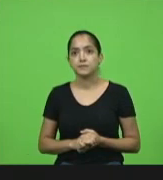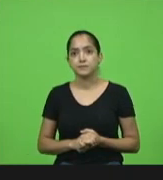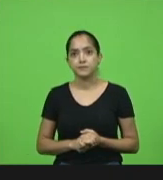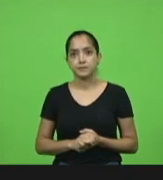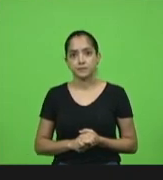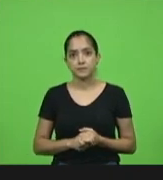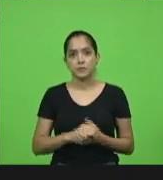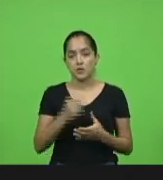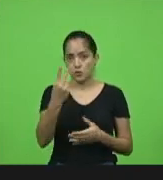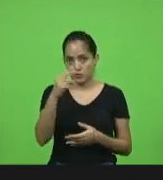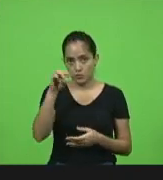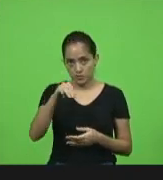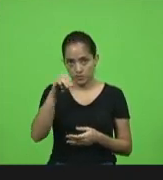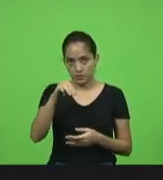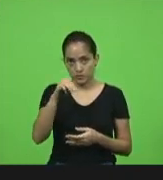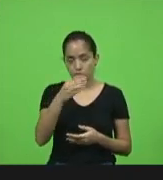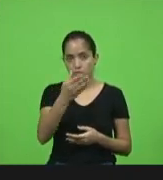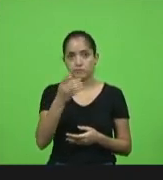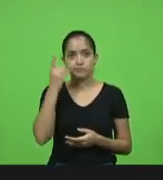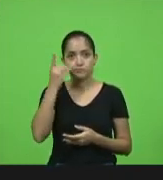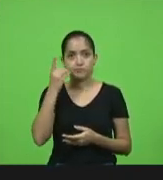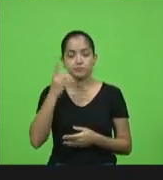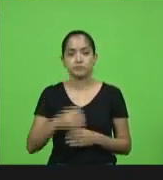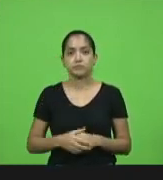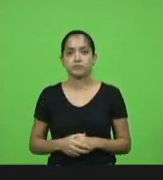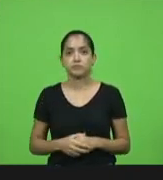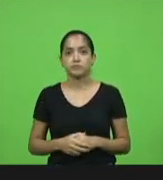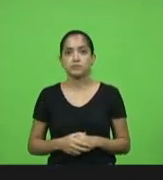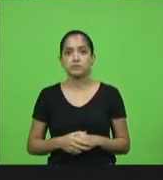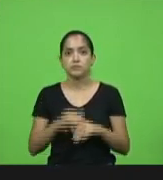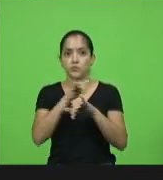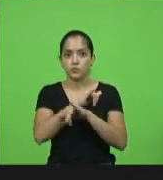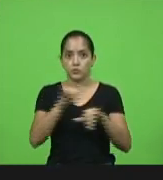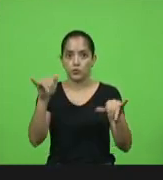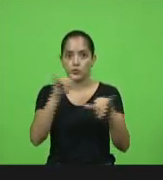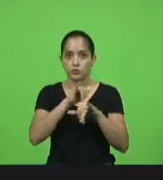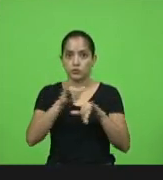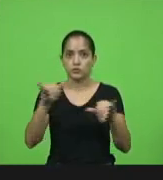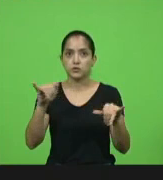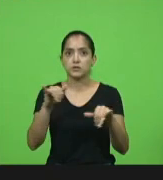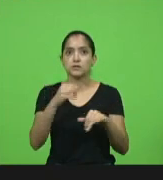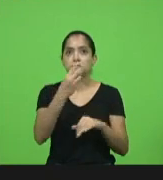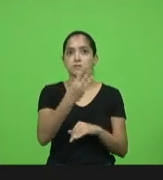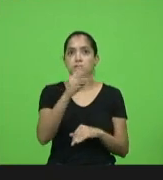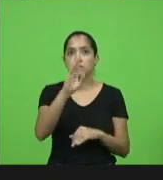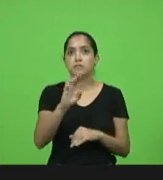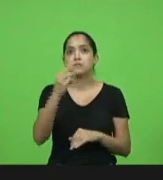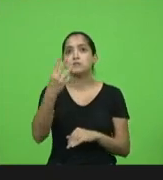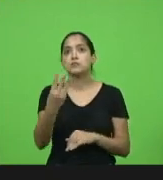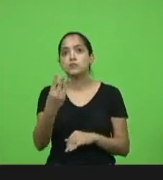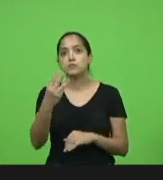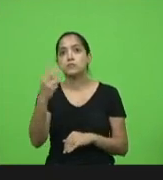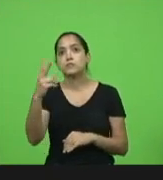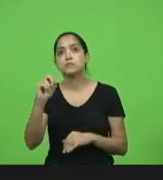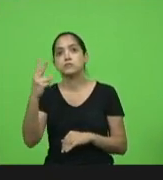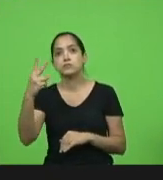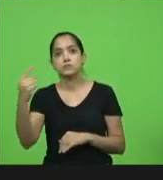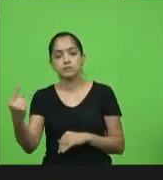Dois minutos, por gentileza, deputado. Notícia de 3 do 3 de 2021.